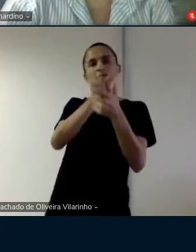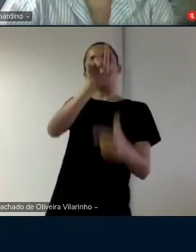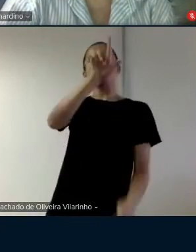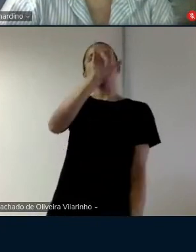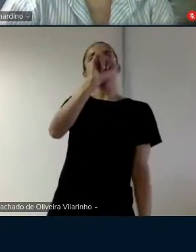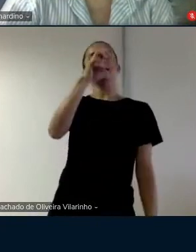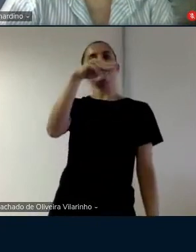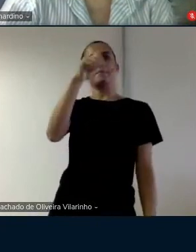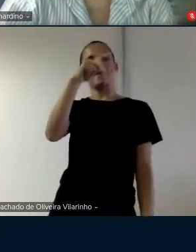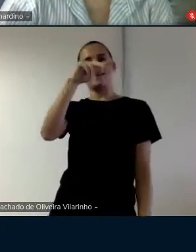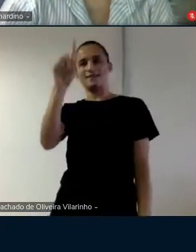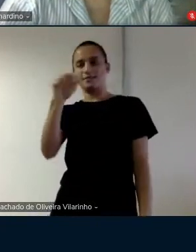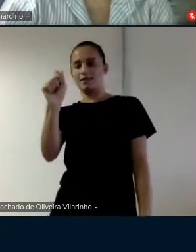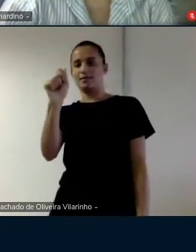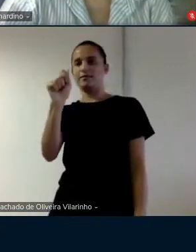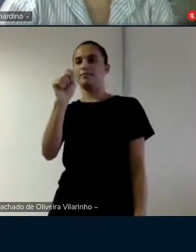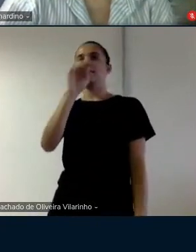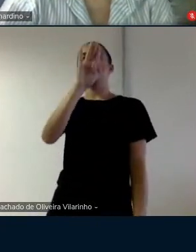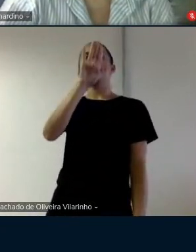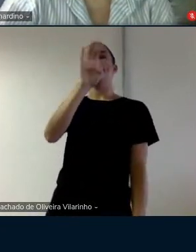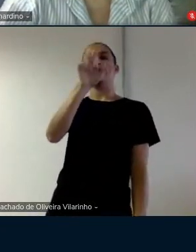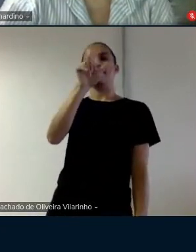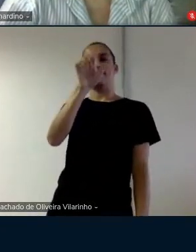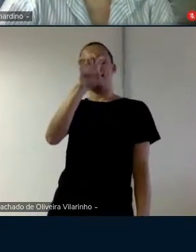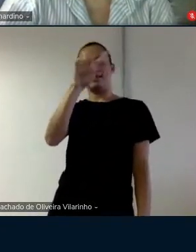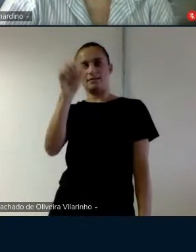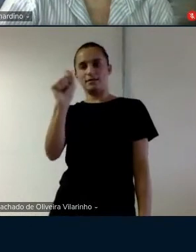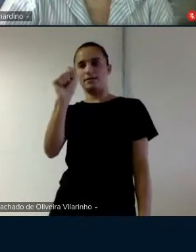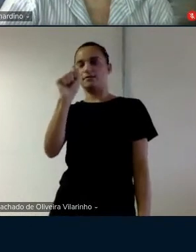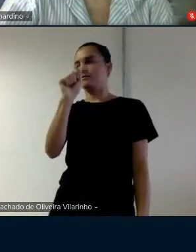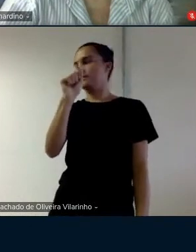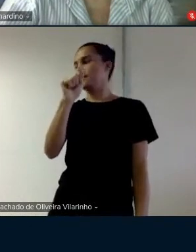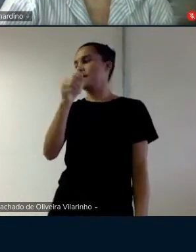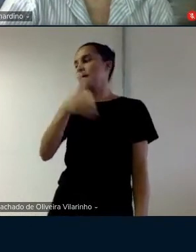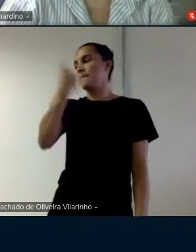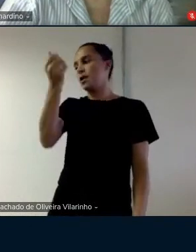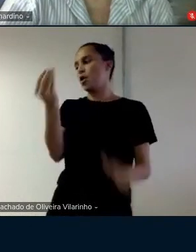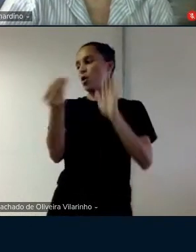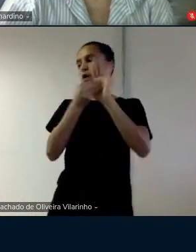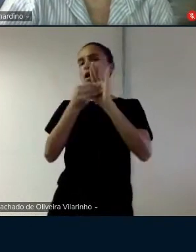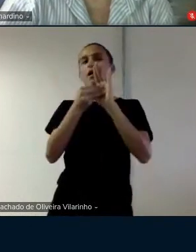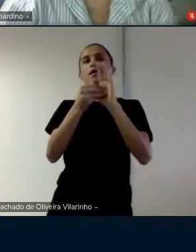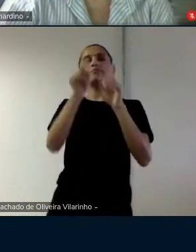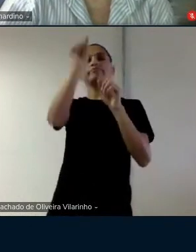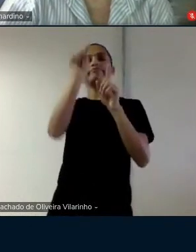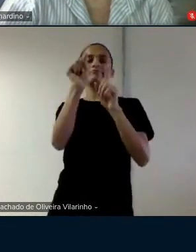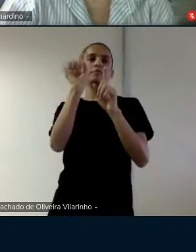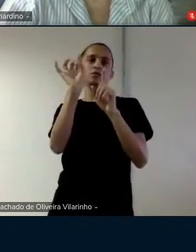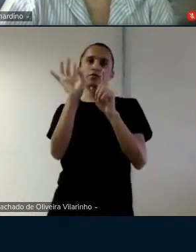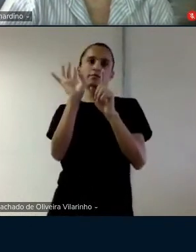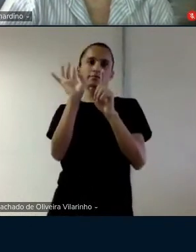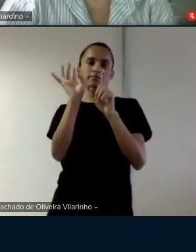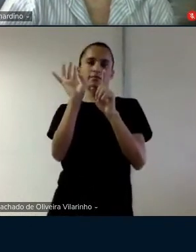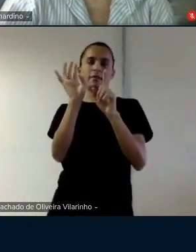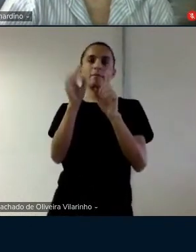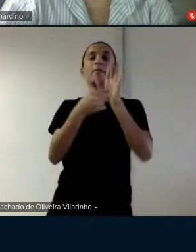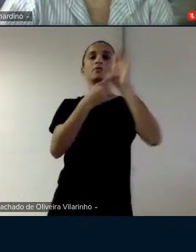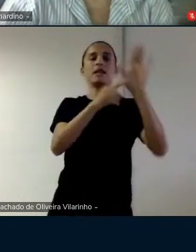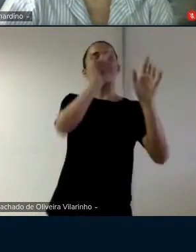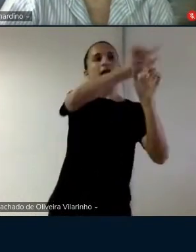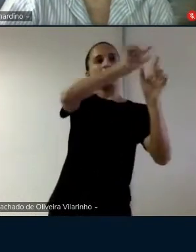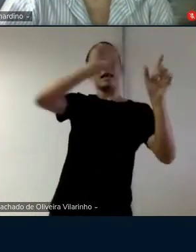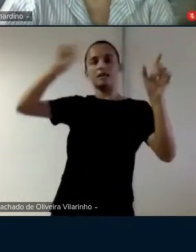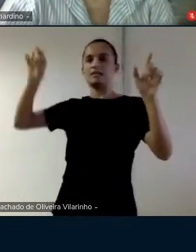eu sugiro que você põe os dois pontos na frente de adjetivo e na frente de substantivo para dizer que o que vem